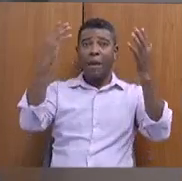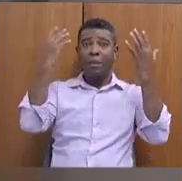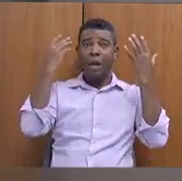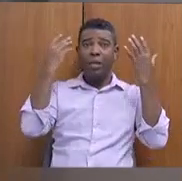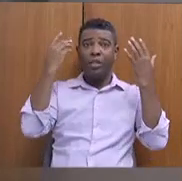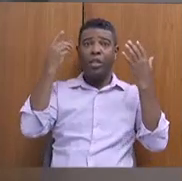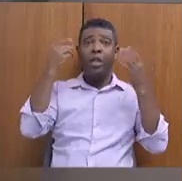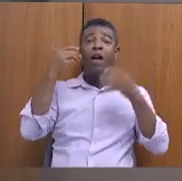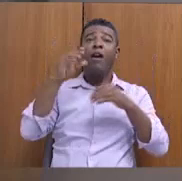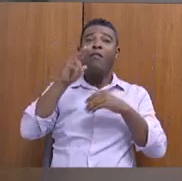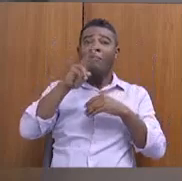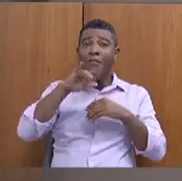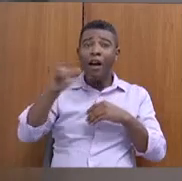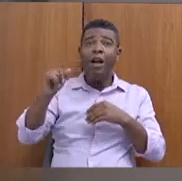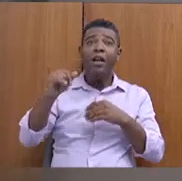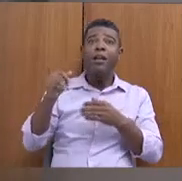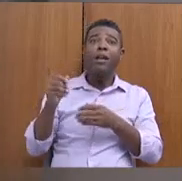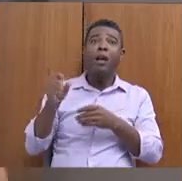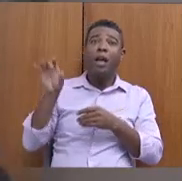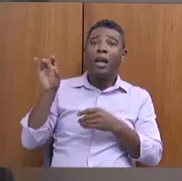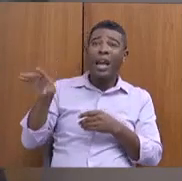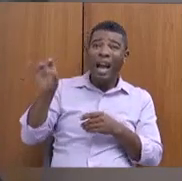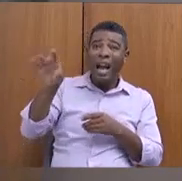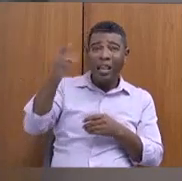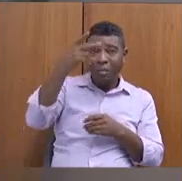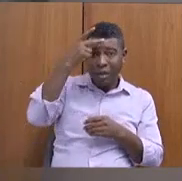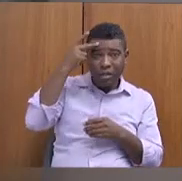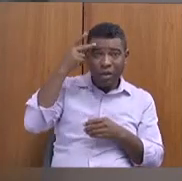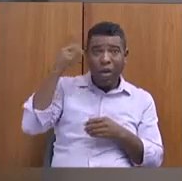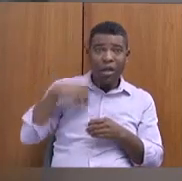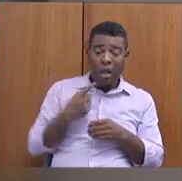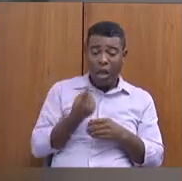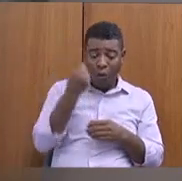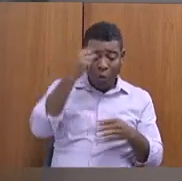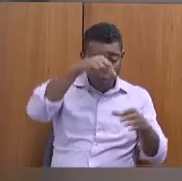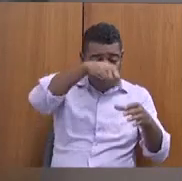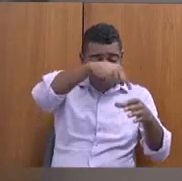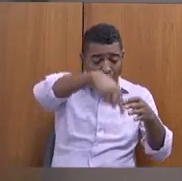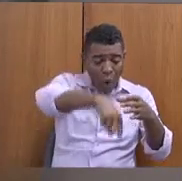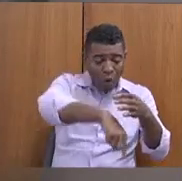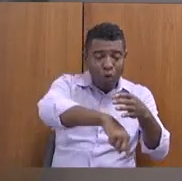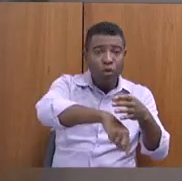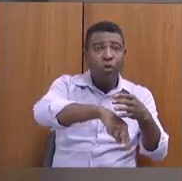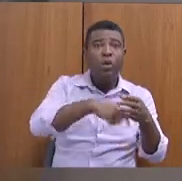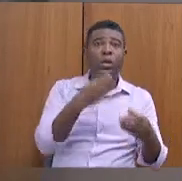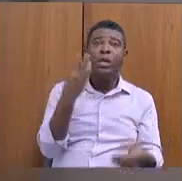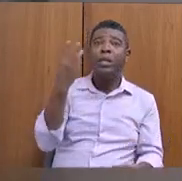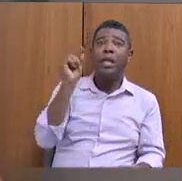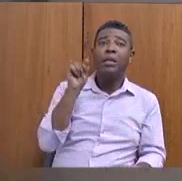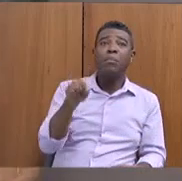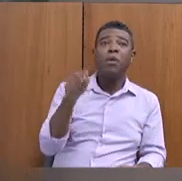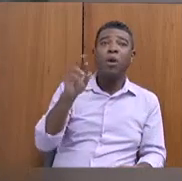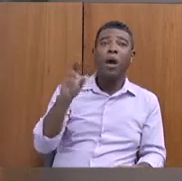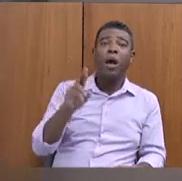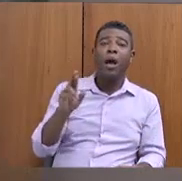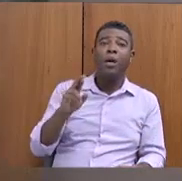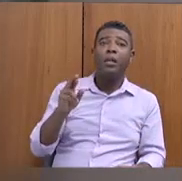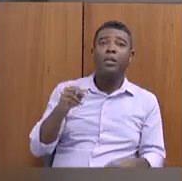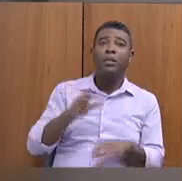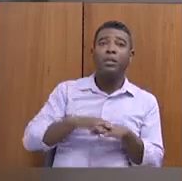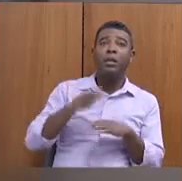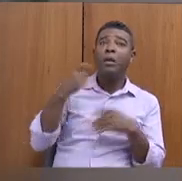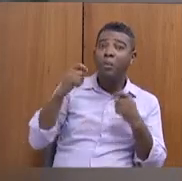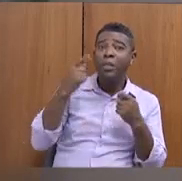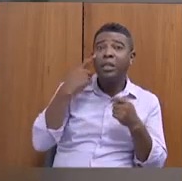3 mil reais para cada pessoa que tiver em um poço. O Maurício, o pessoal, não tem dinheiro para nada. Precisa ver isso com a Marília.